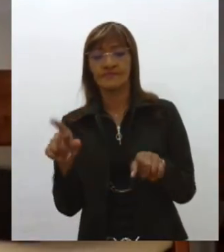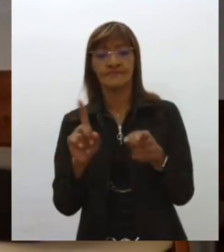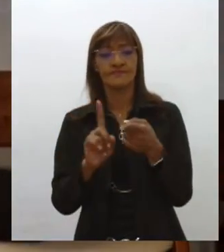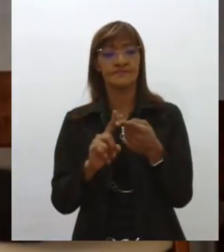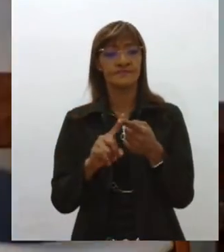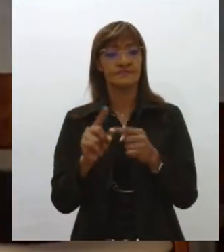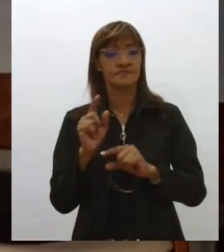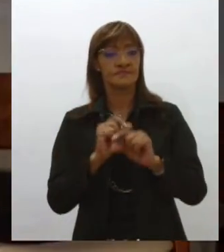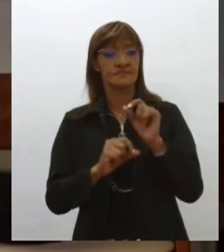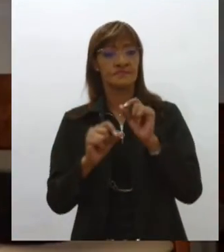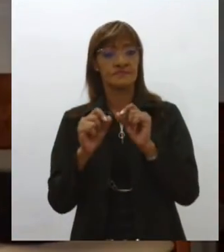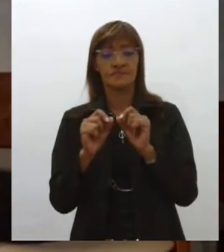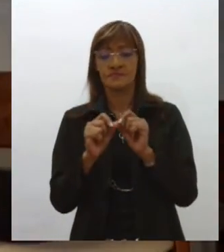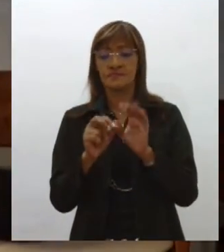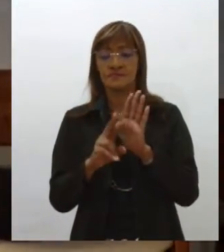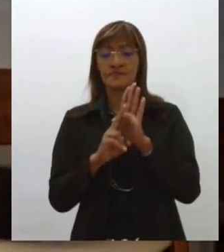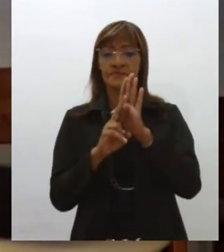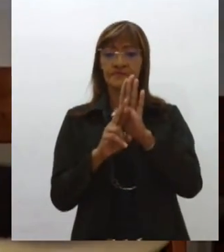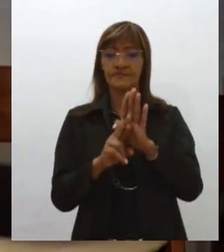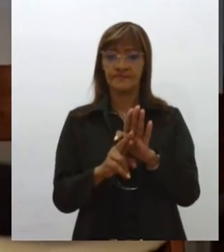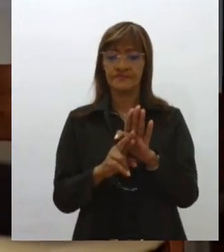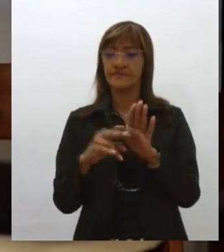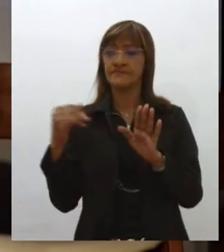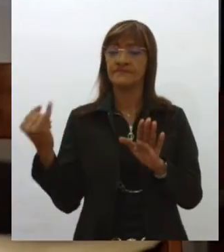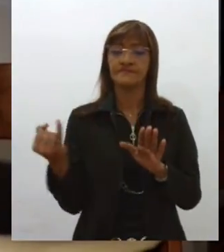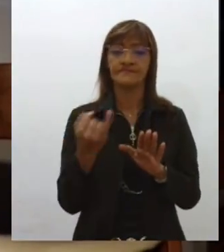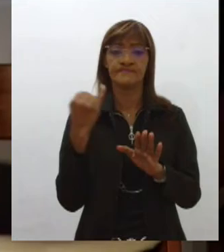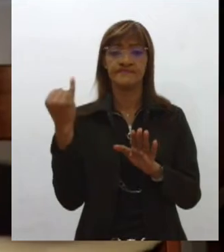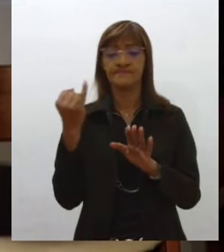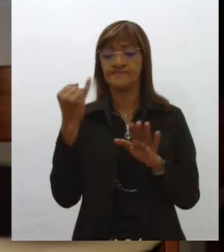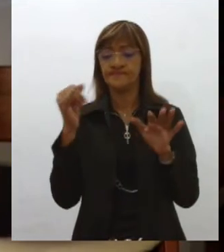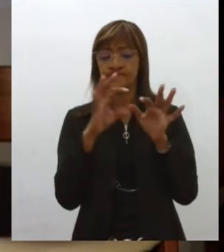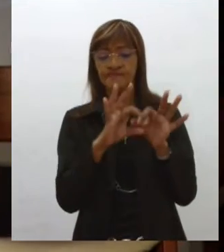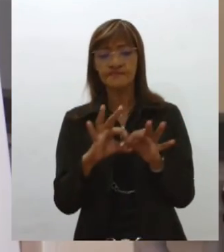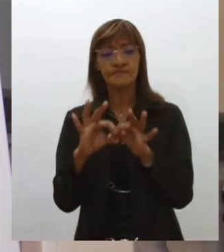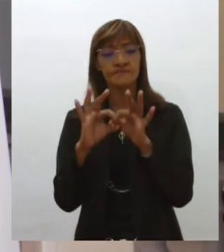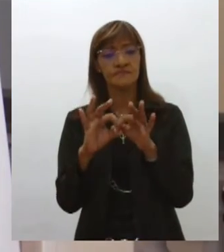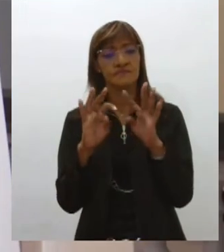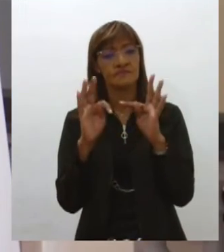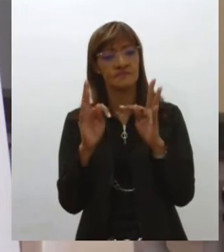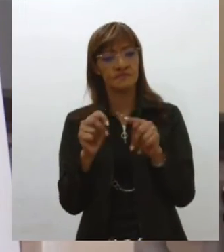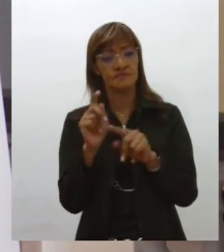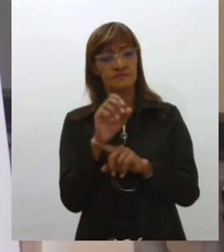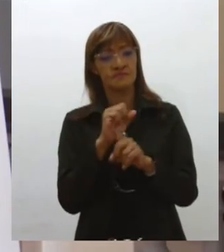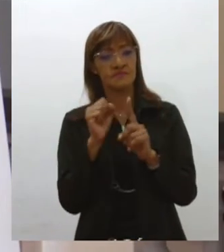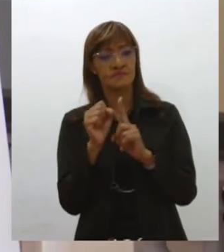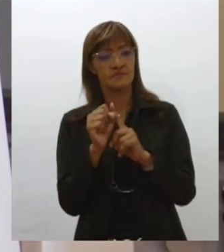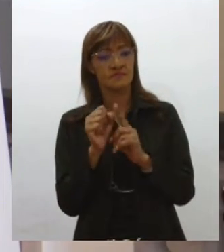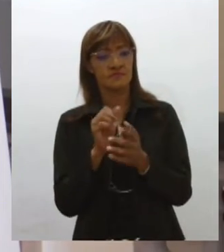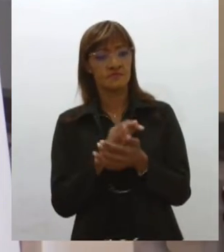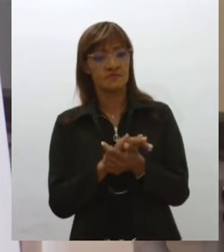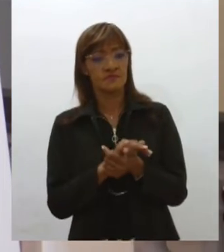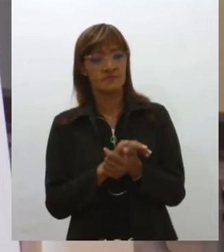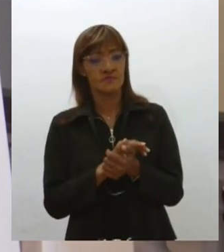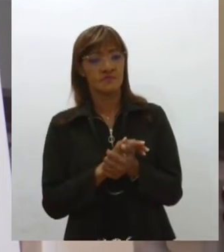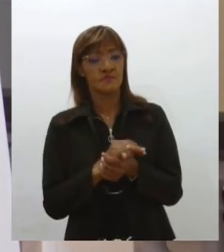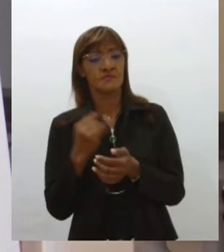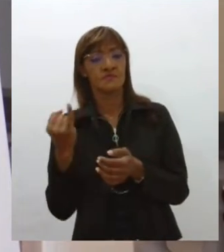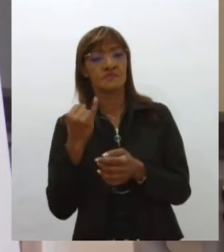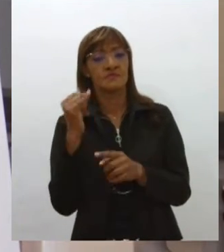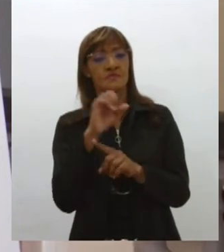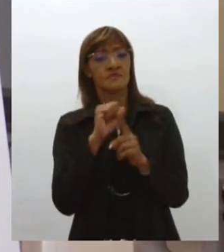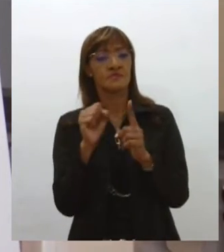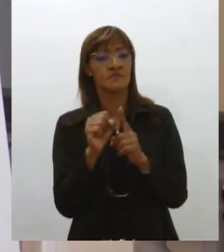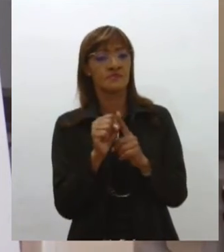Seus representantes falaram da importância da união de todos em prol da sociedade sergipana. É trabalho importantíssimo para a sociedade brasileira, em